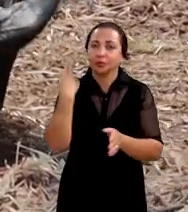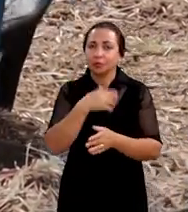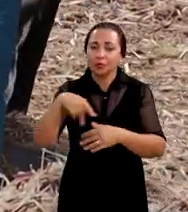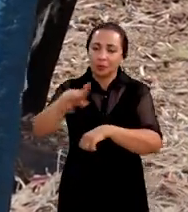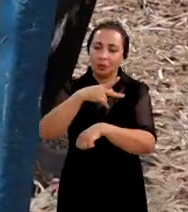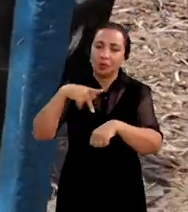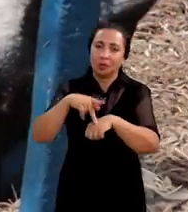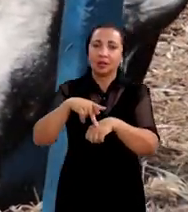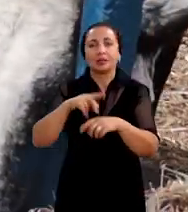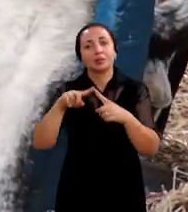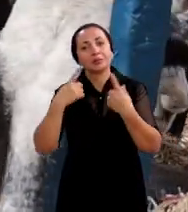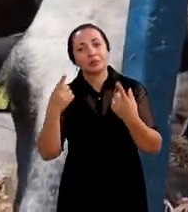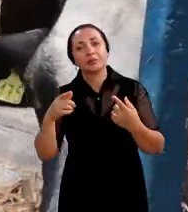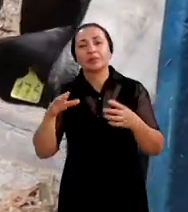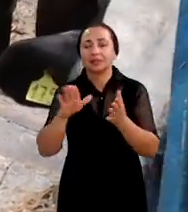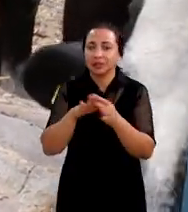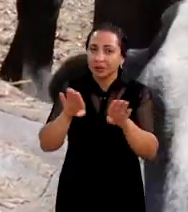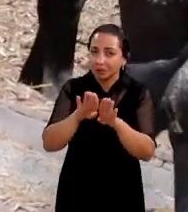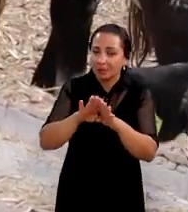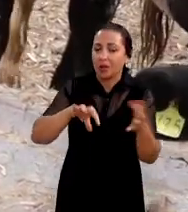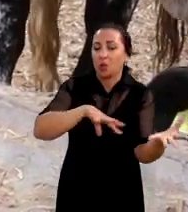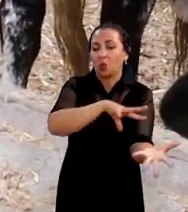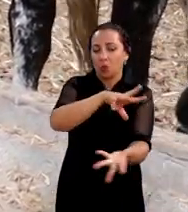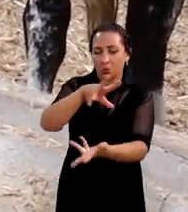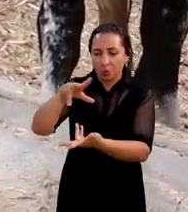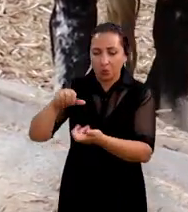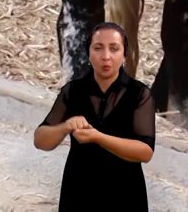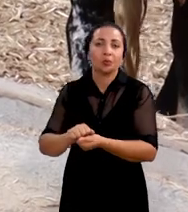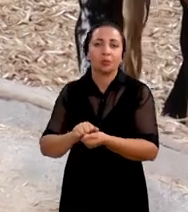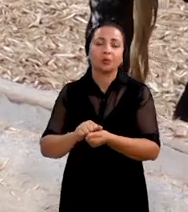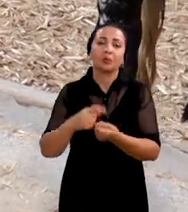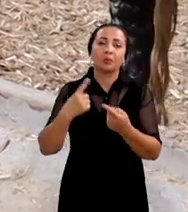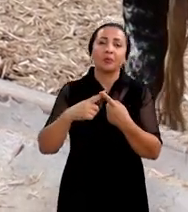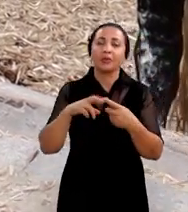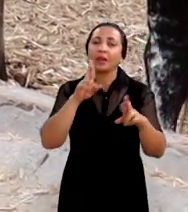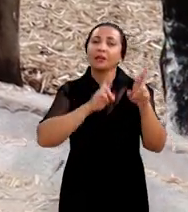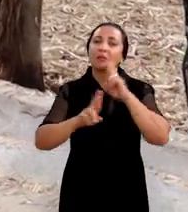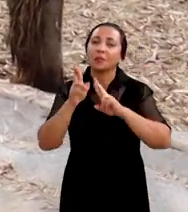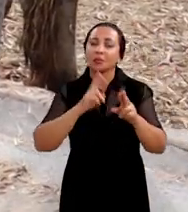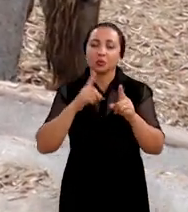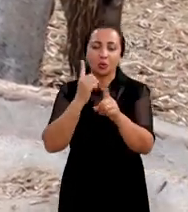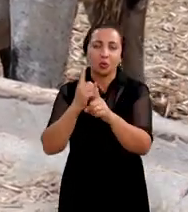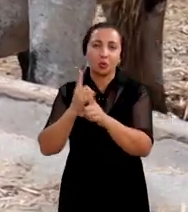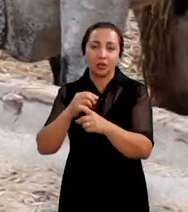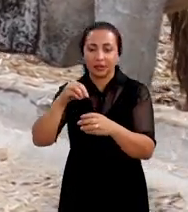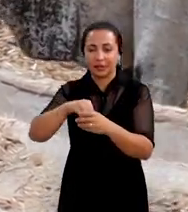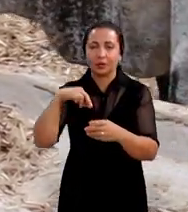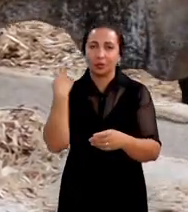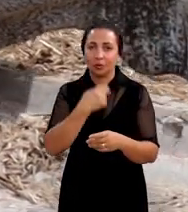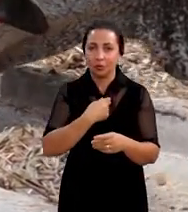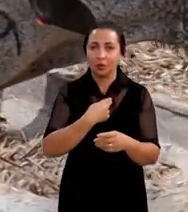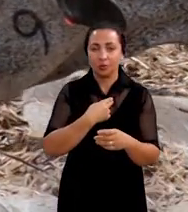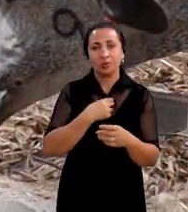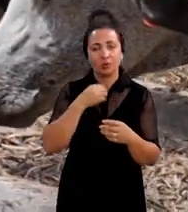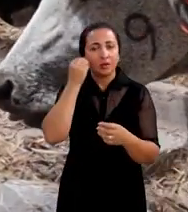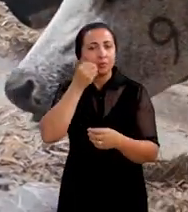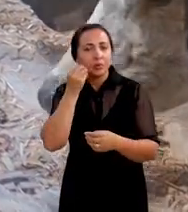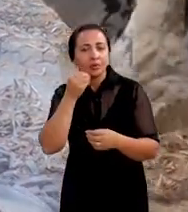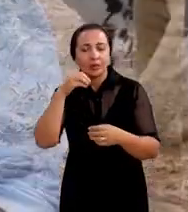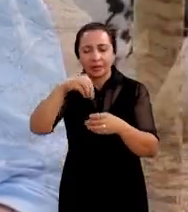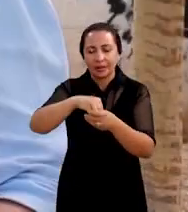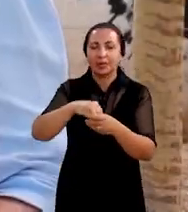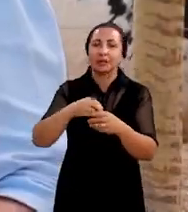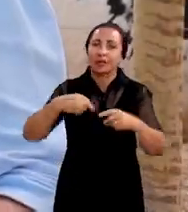pesquisa em nosso país não só no país mas também no mundo porque os resultados obtidos dentro dos nossos experimentos dentro das